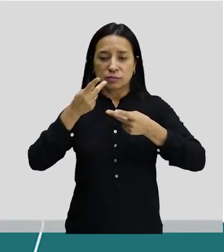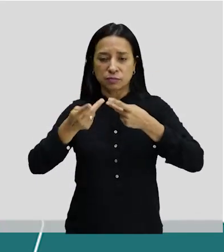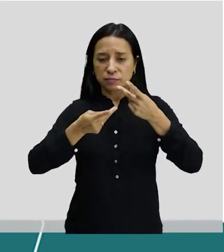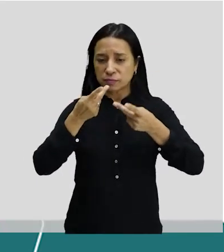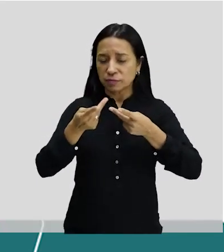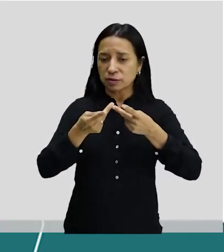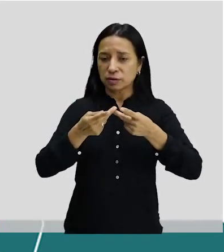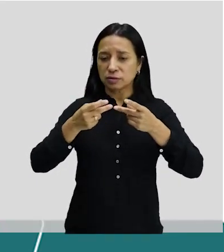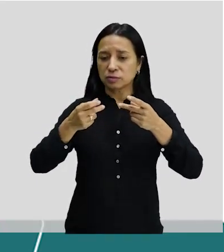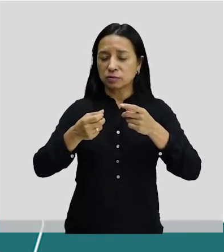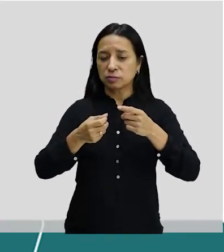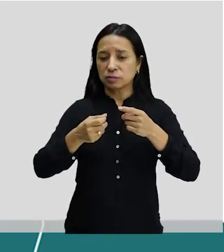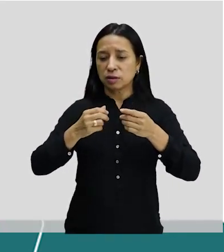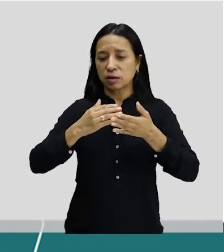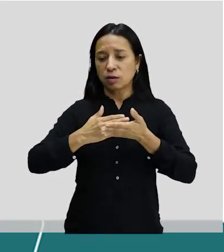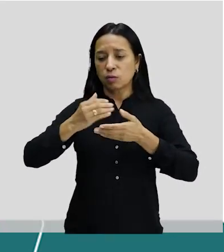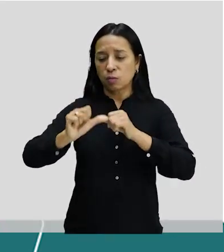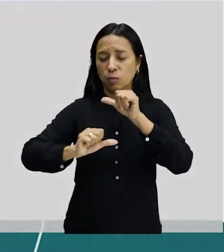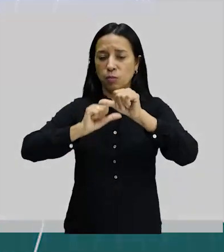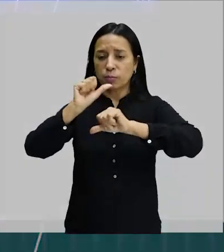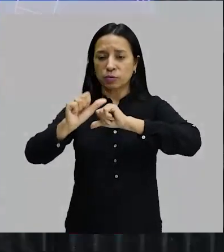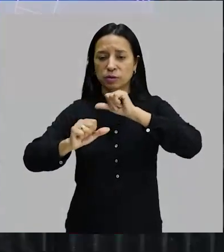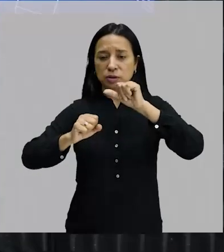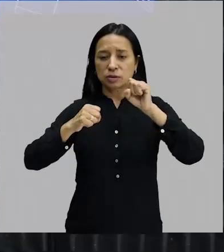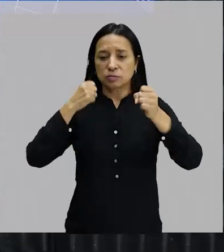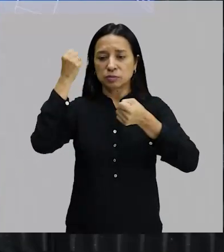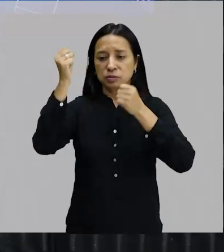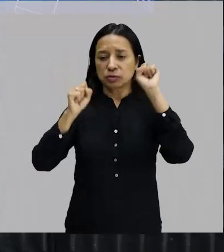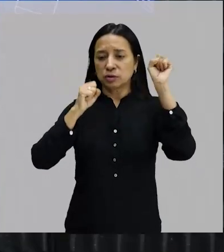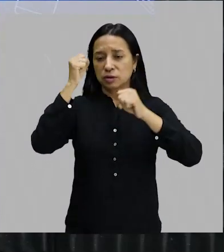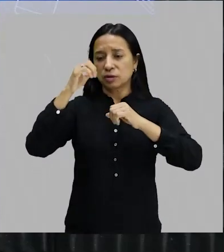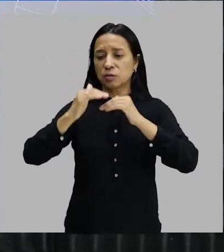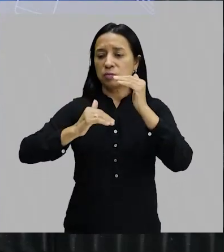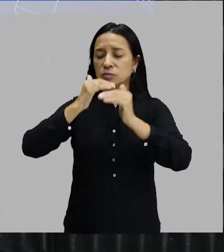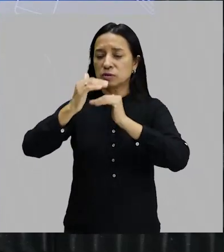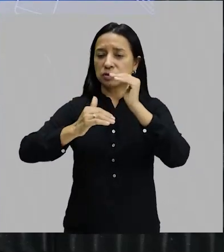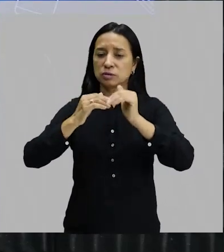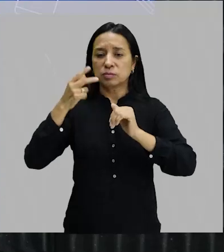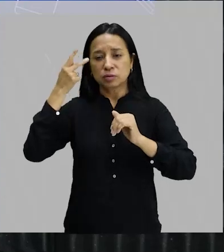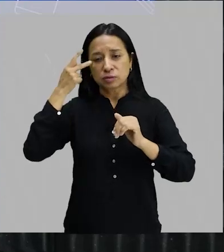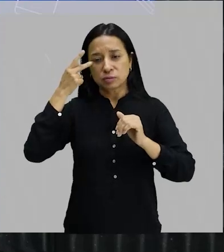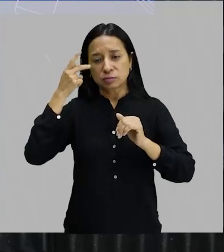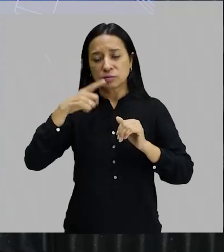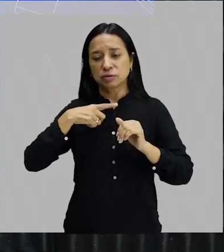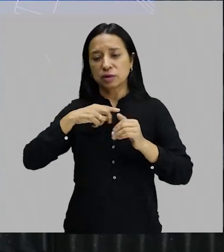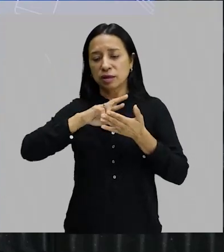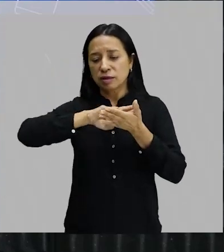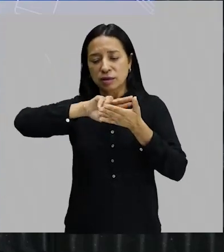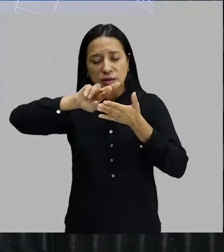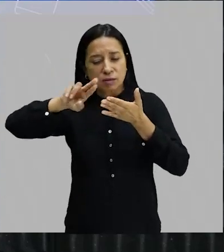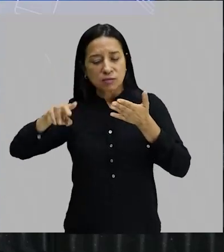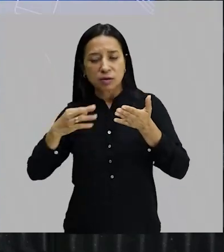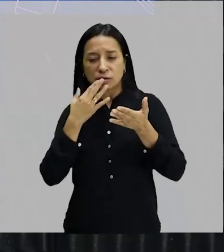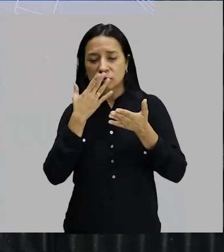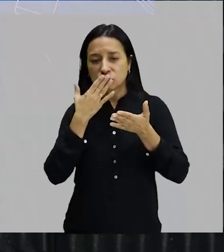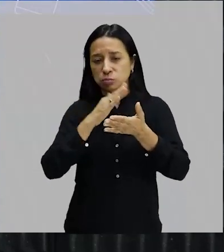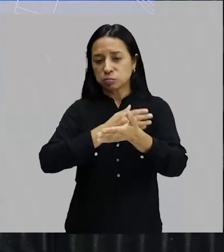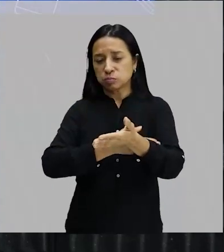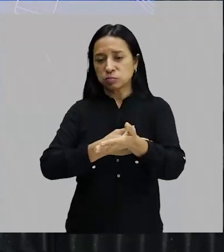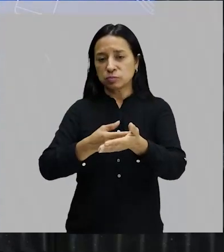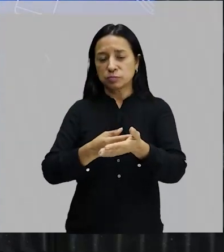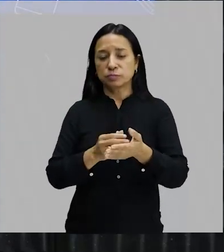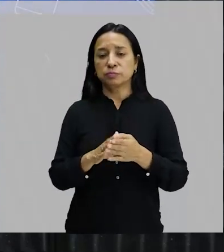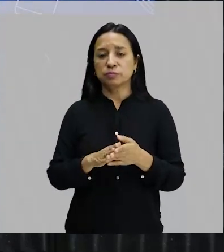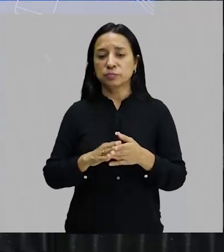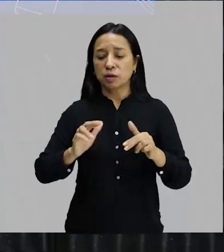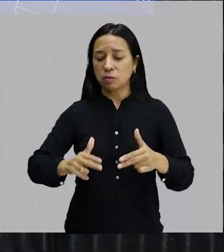de industrialização e crescimento de São Paulo, onde você tem várias raças, várias etnias que constroem o que a cidade